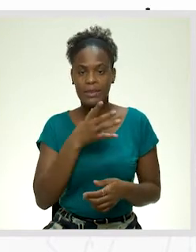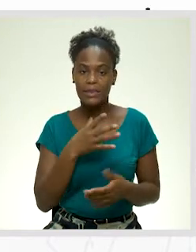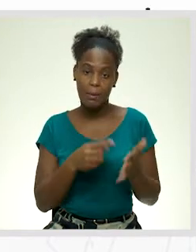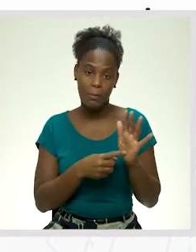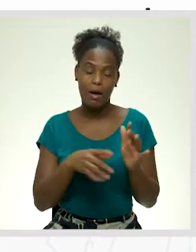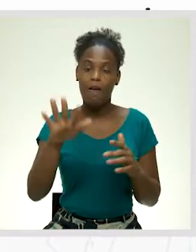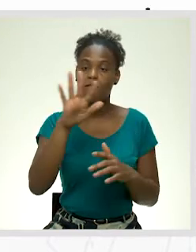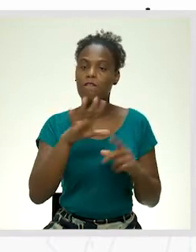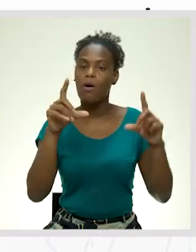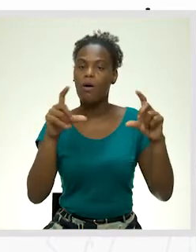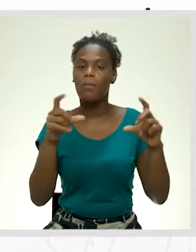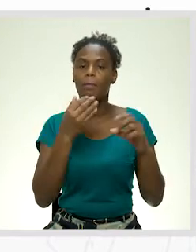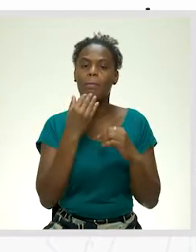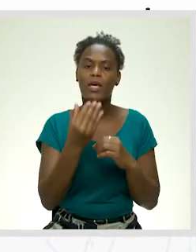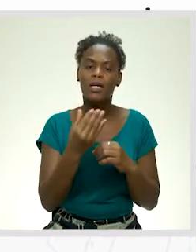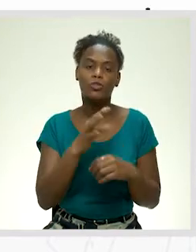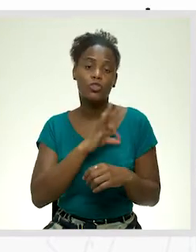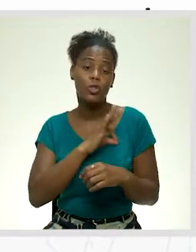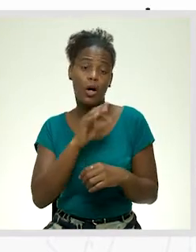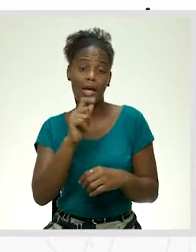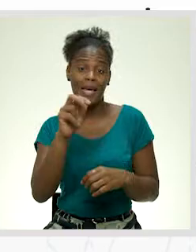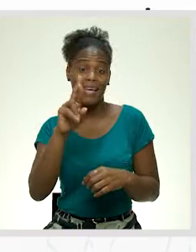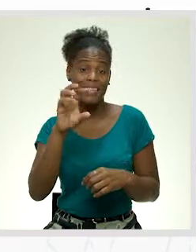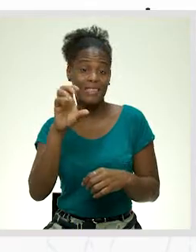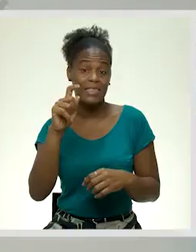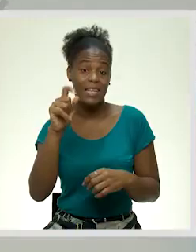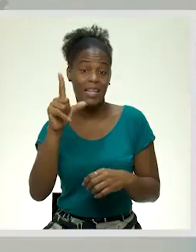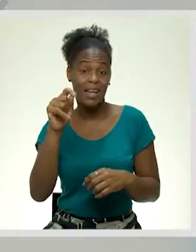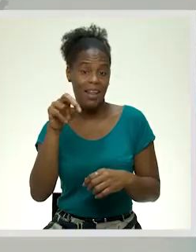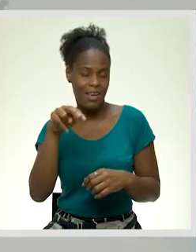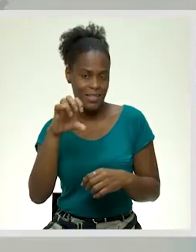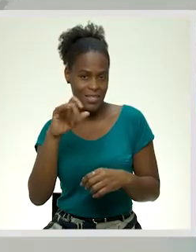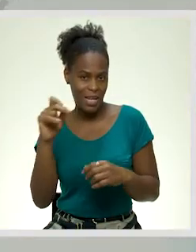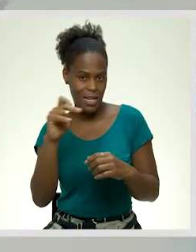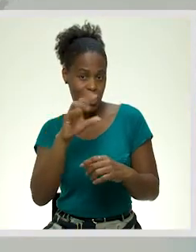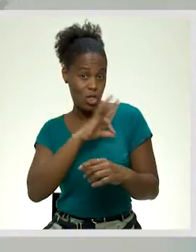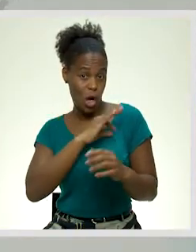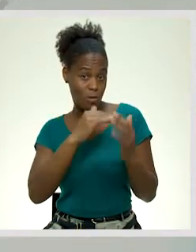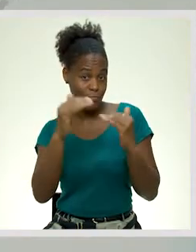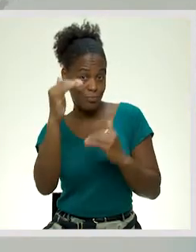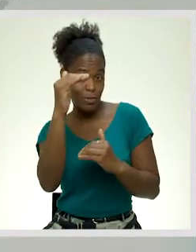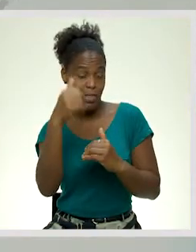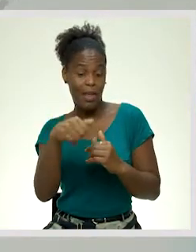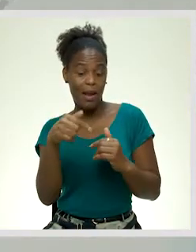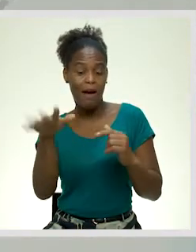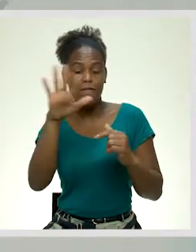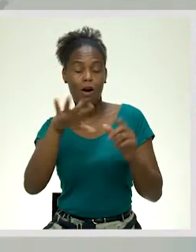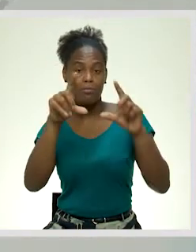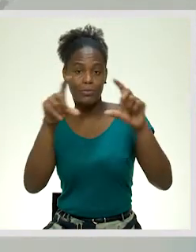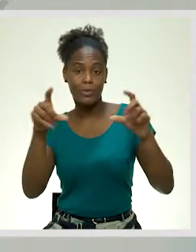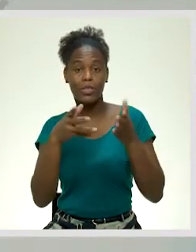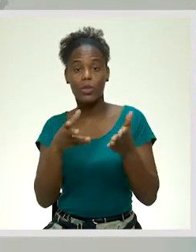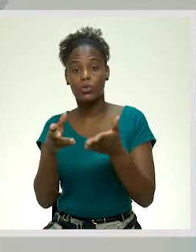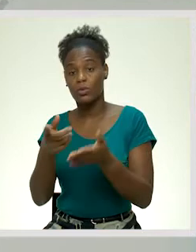fórmula solicito a vossa excelência que... Normalmente, temos essas fórmulas que nos ajudam a escrever,